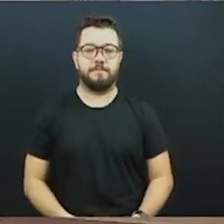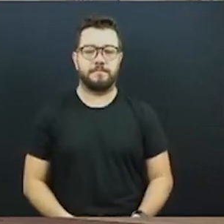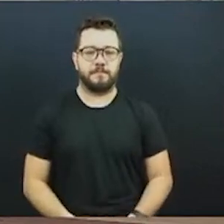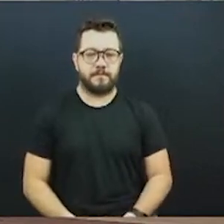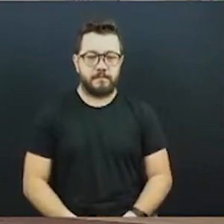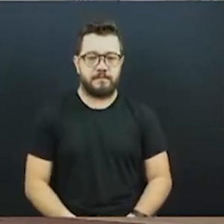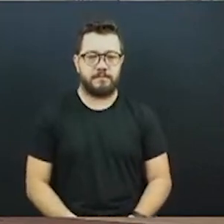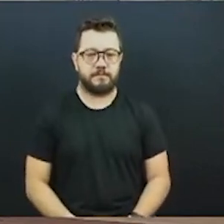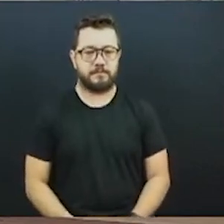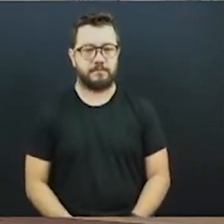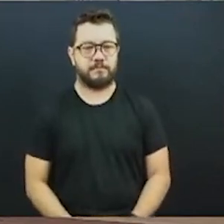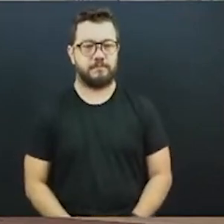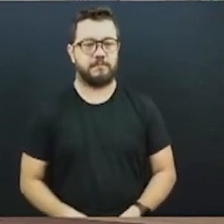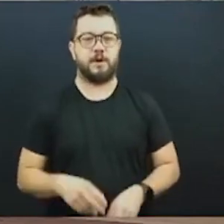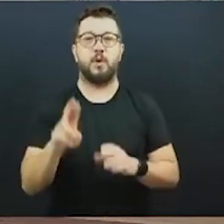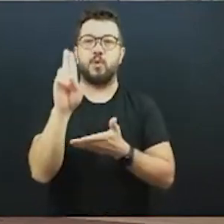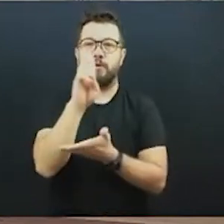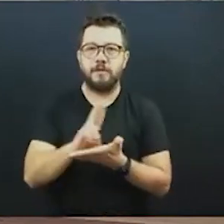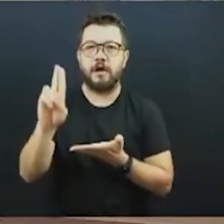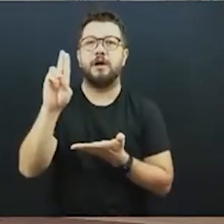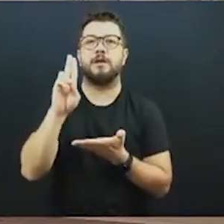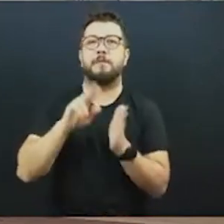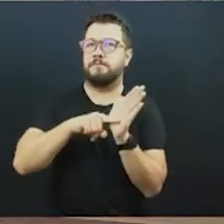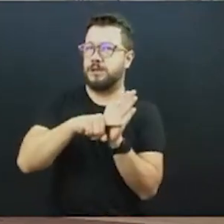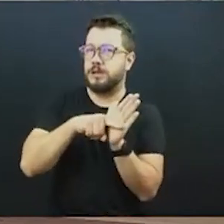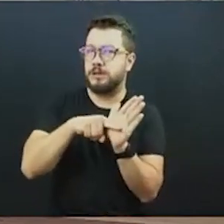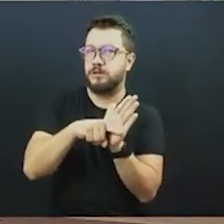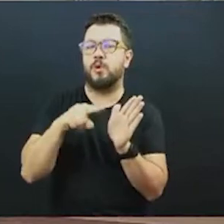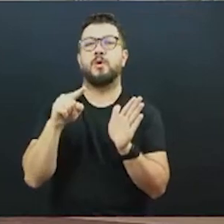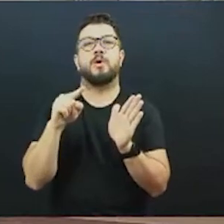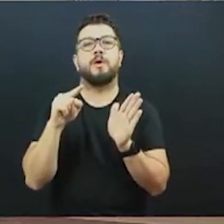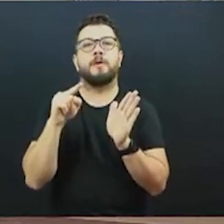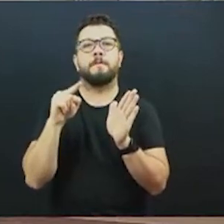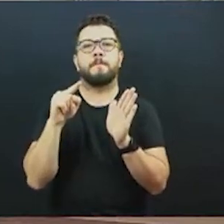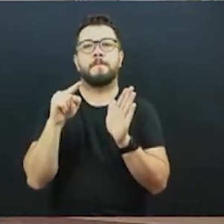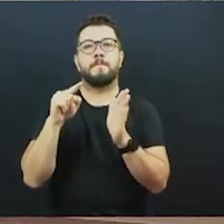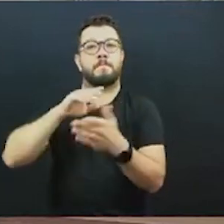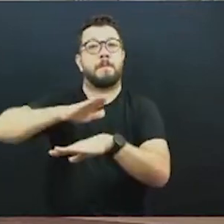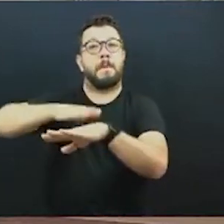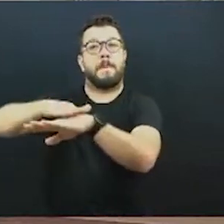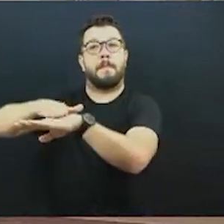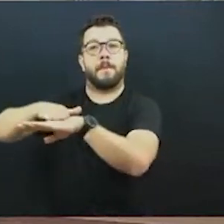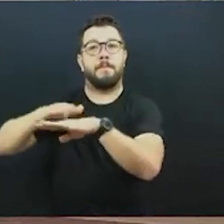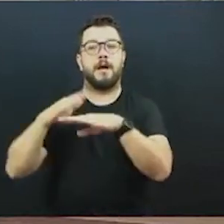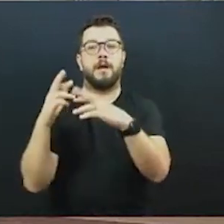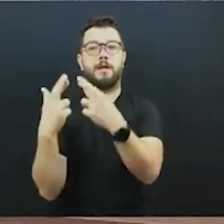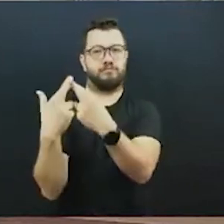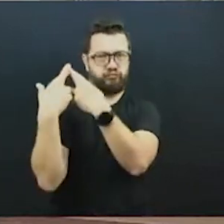universidades, seja pelos pesquisadores, seja pelos órgãos responsáveis pelo transporte público em outras cidades,